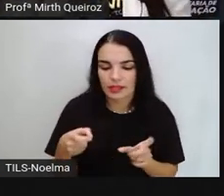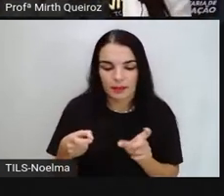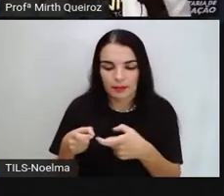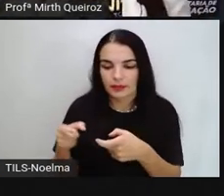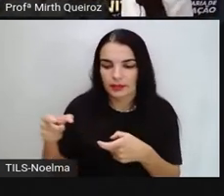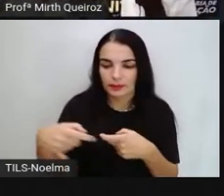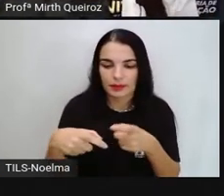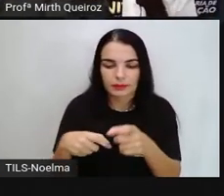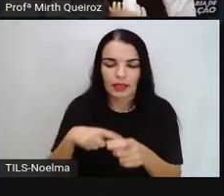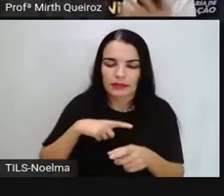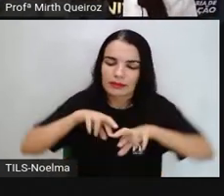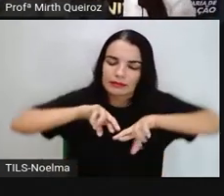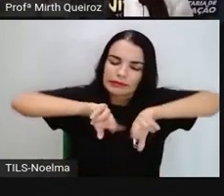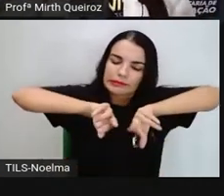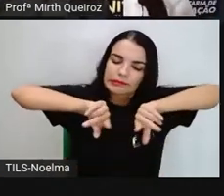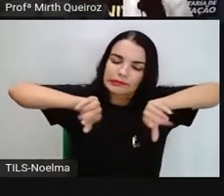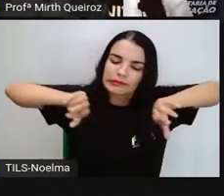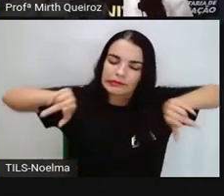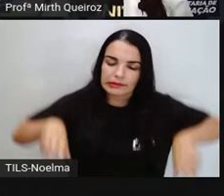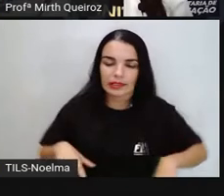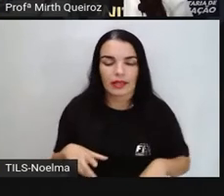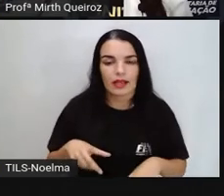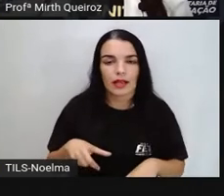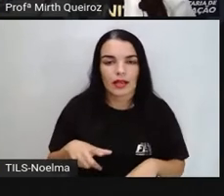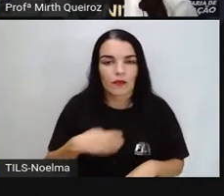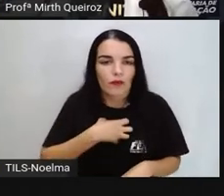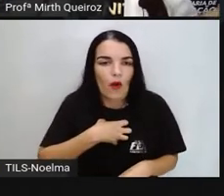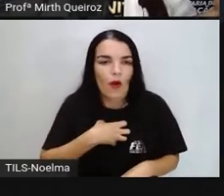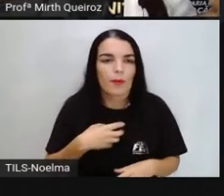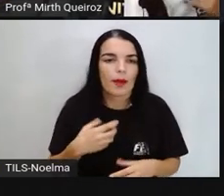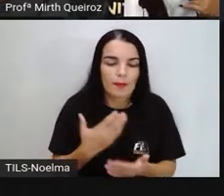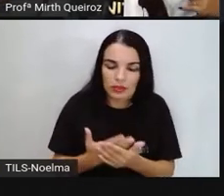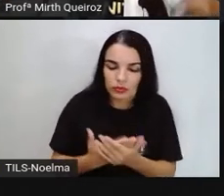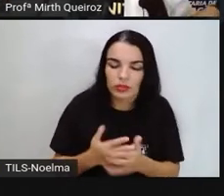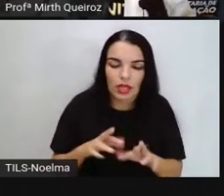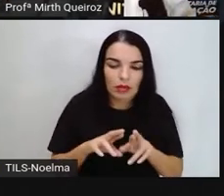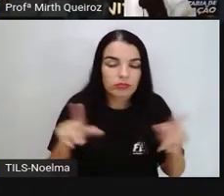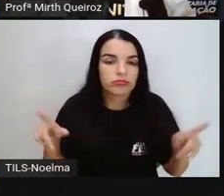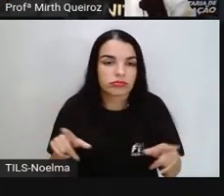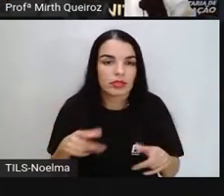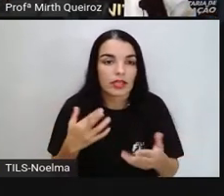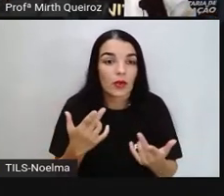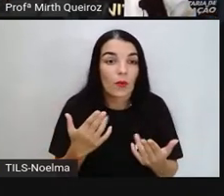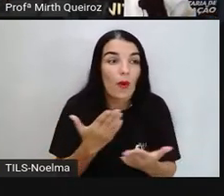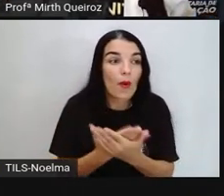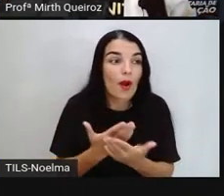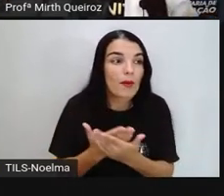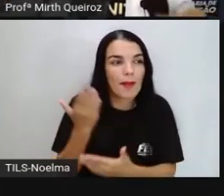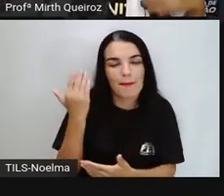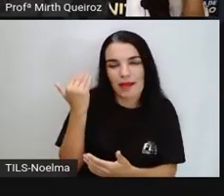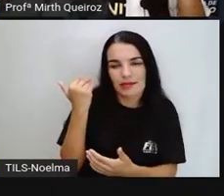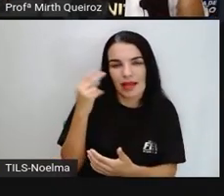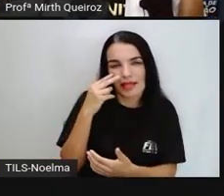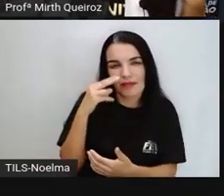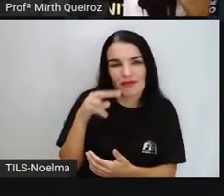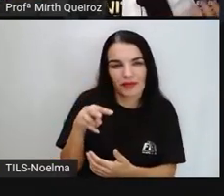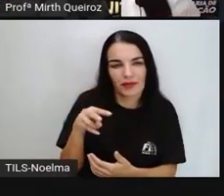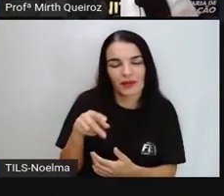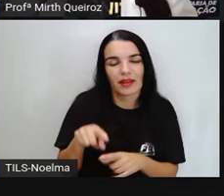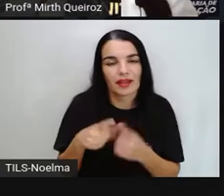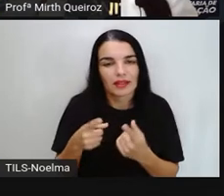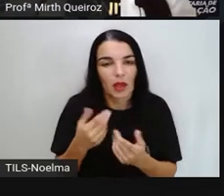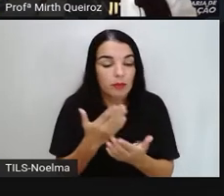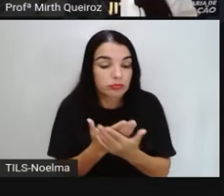diversas formas para estudar várias coisas. Como a gente viu lá na aula passada, né? Que a gente poderia